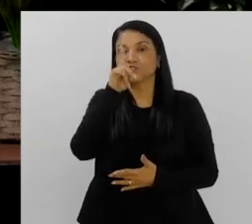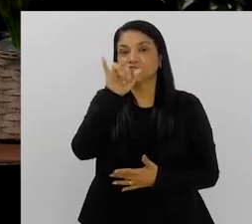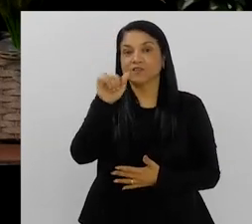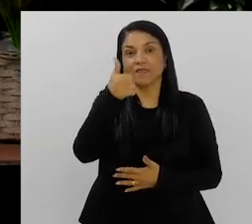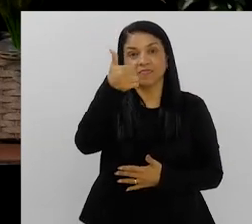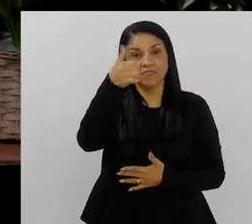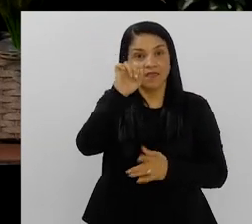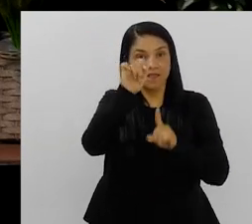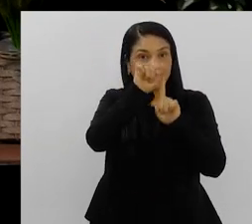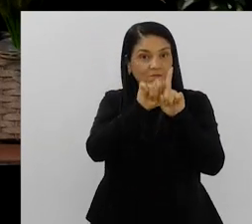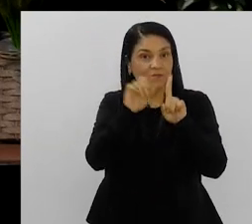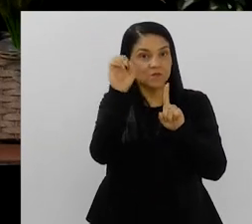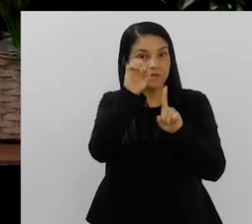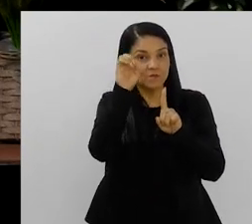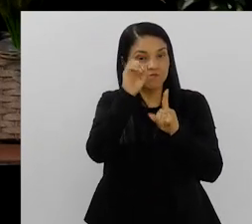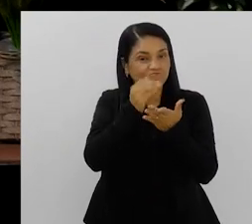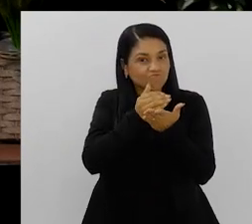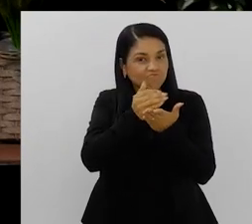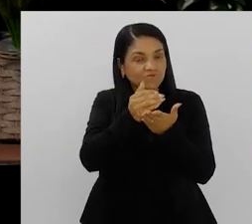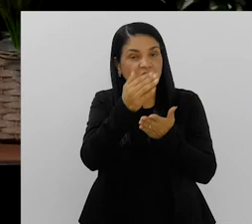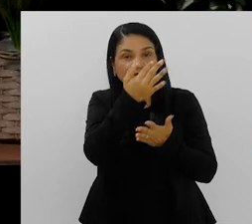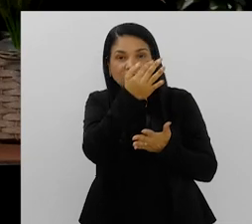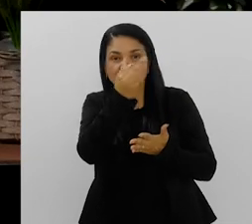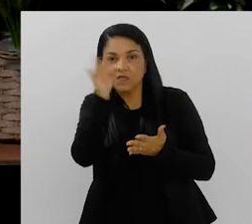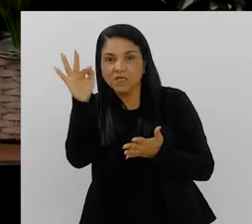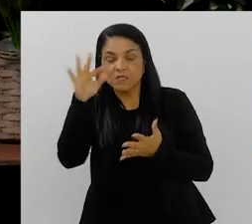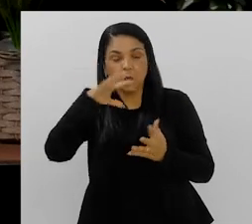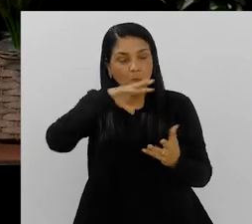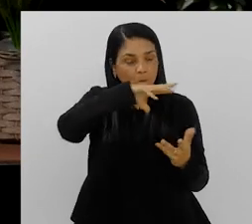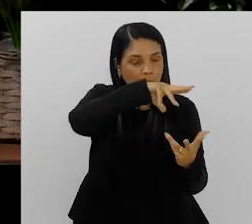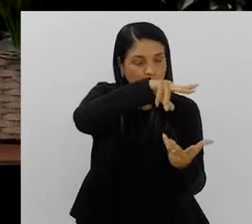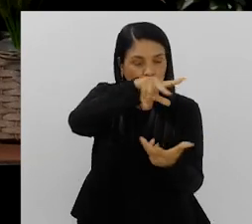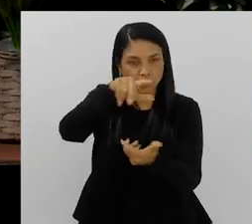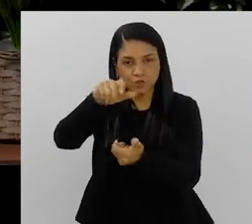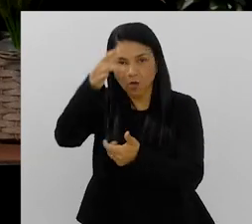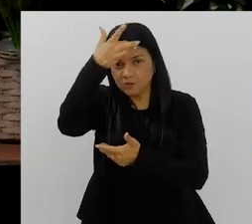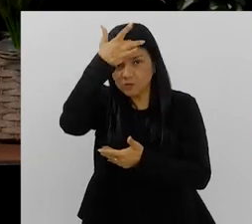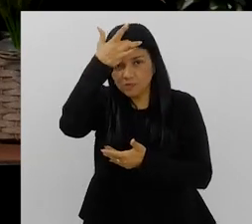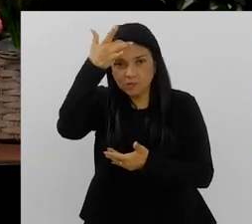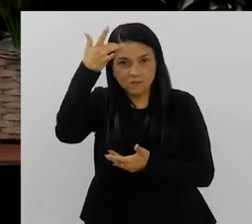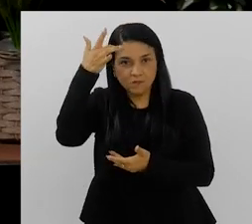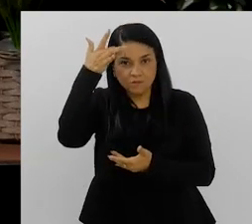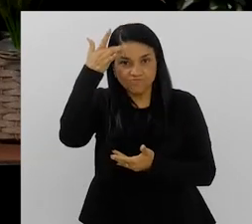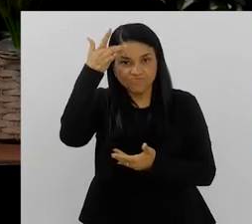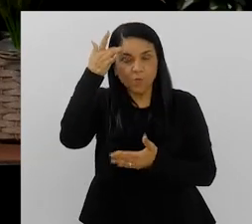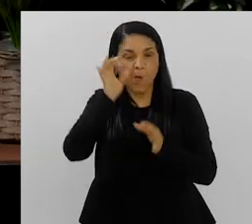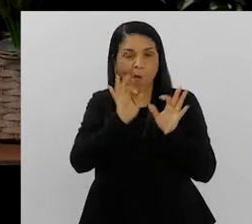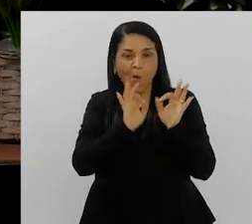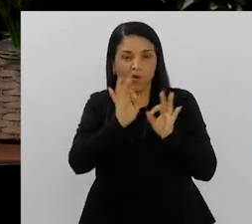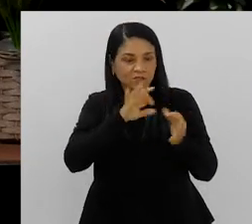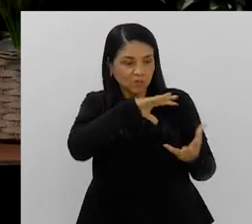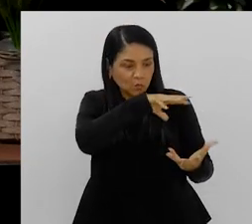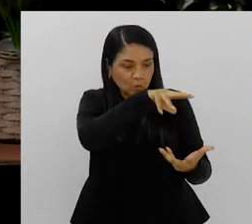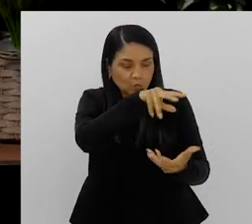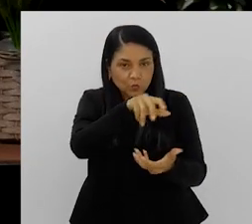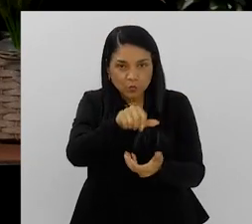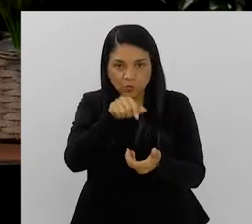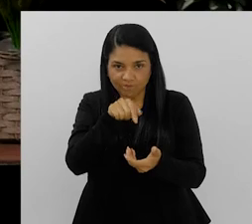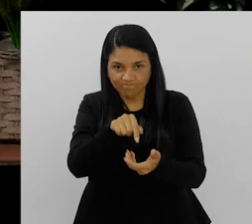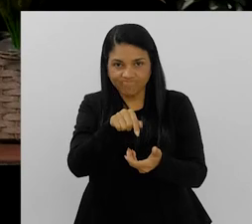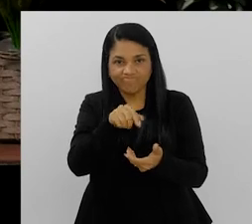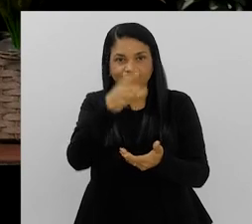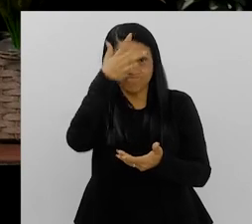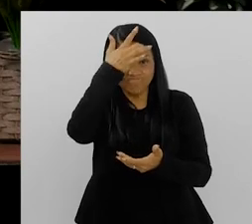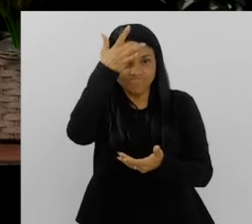um dia instituído a partir da Federação Mundial de Saúde Mental, uma organização global de saúde mental